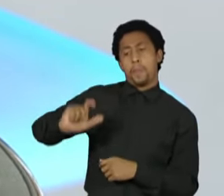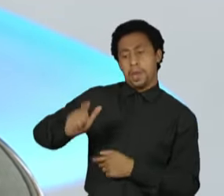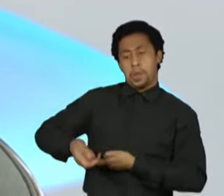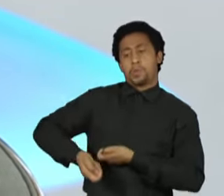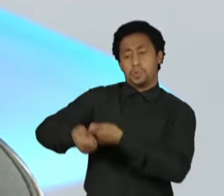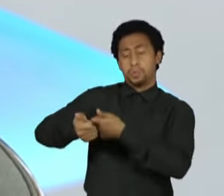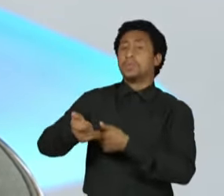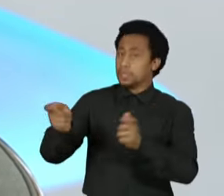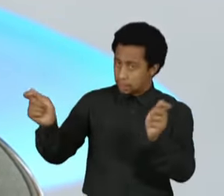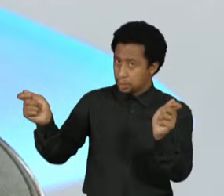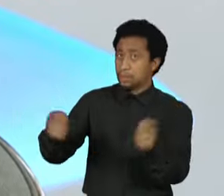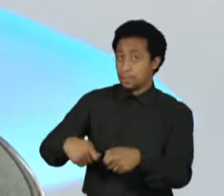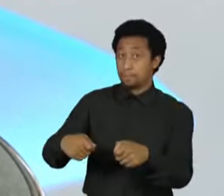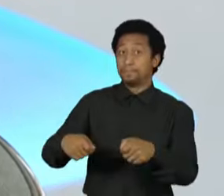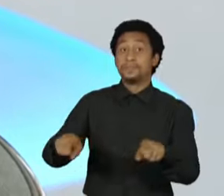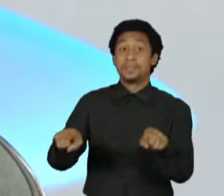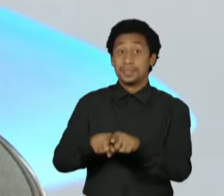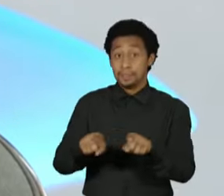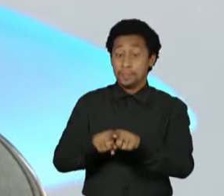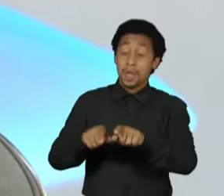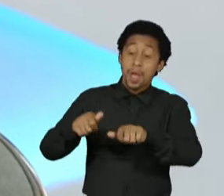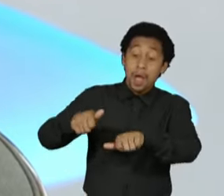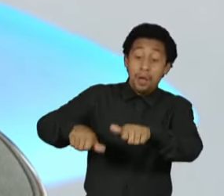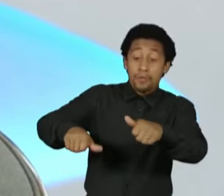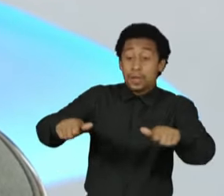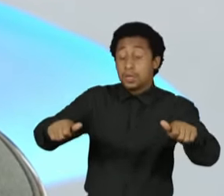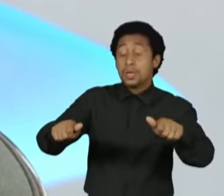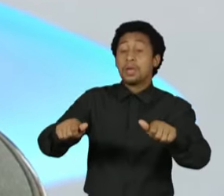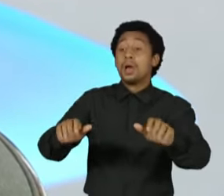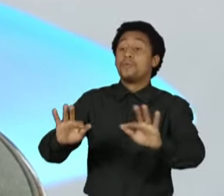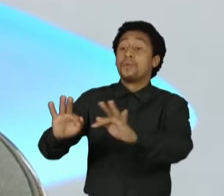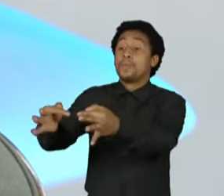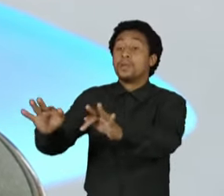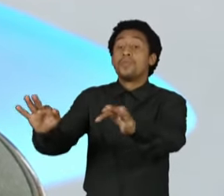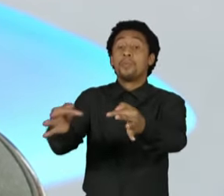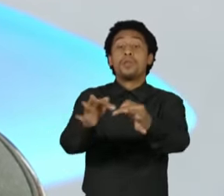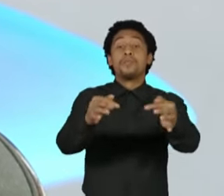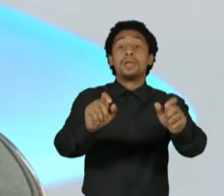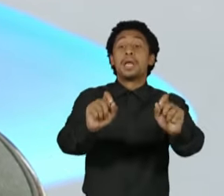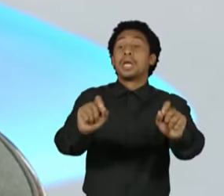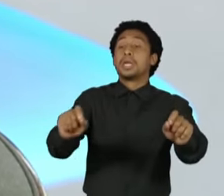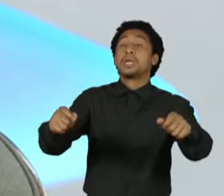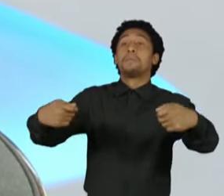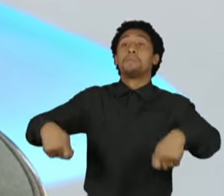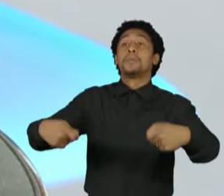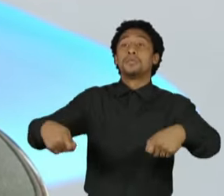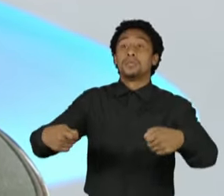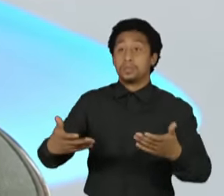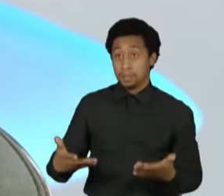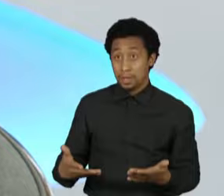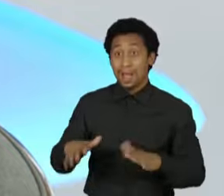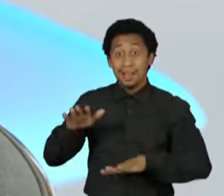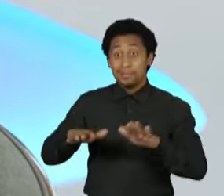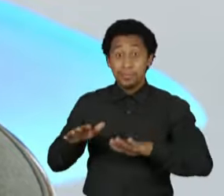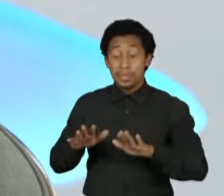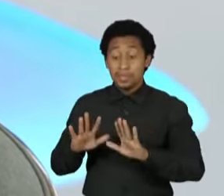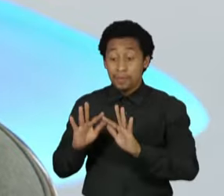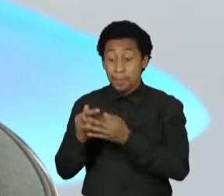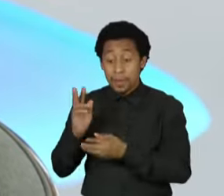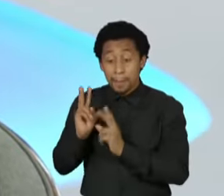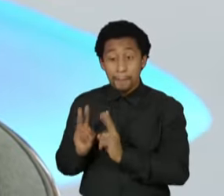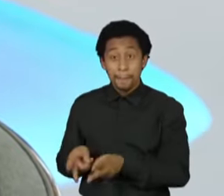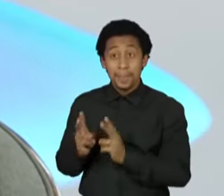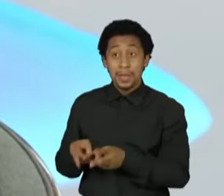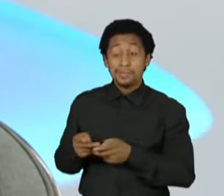fazendo um pet fino em relação ao próprio Auxílio Brasil. Quem que está ganhando da família duplicado? Porque dá o